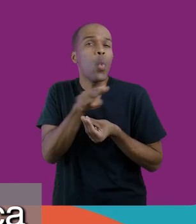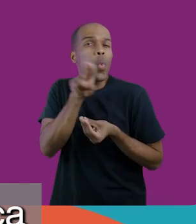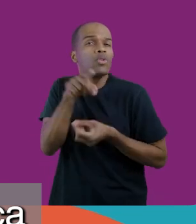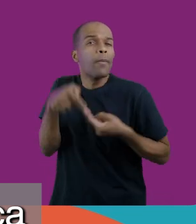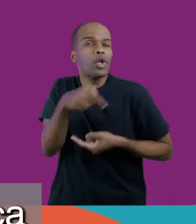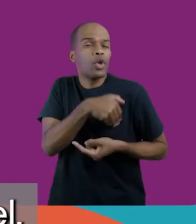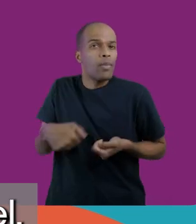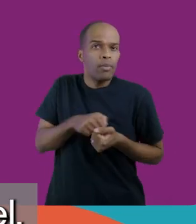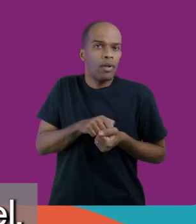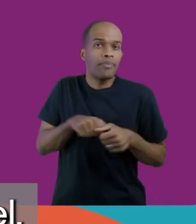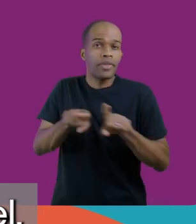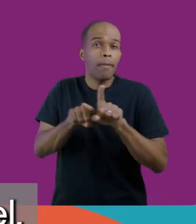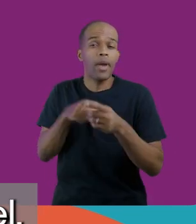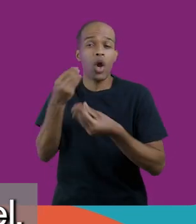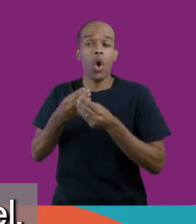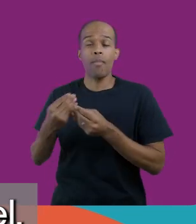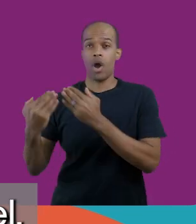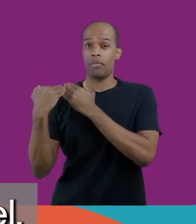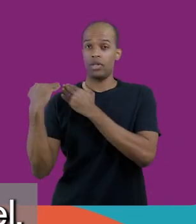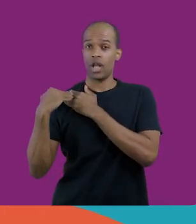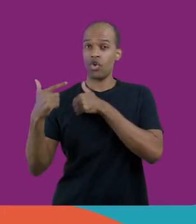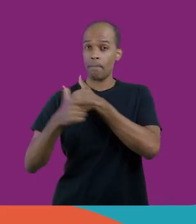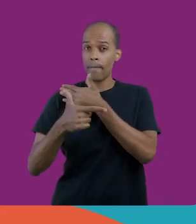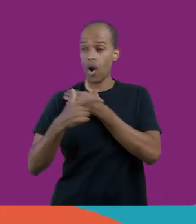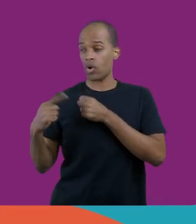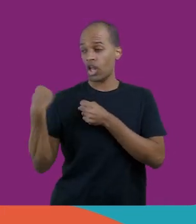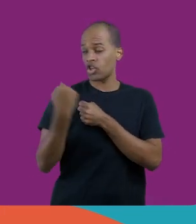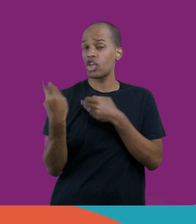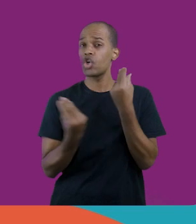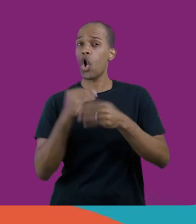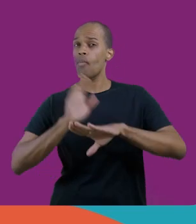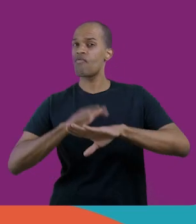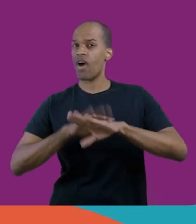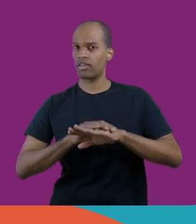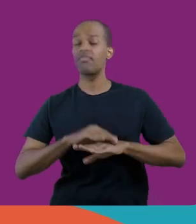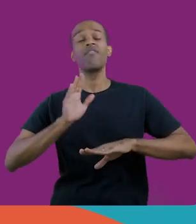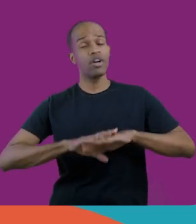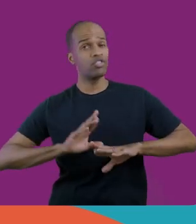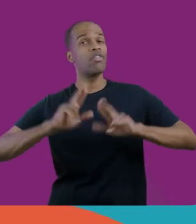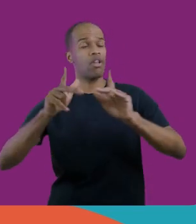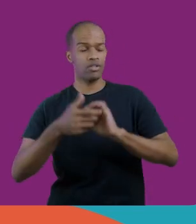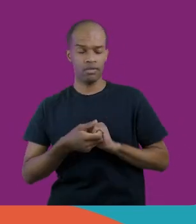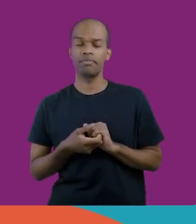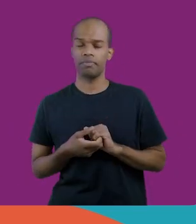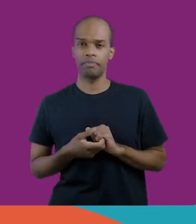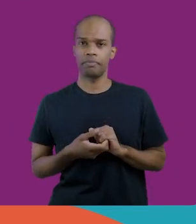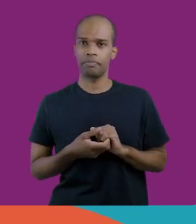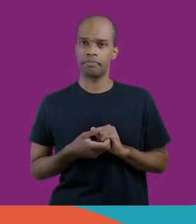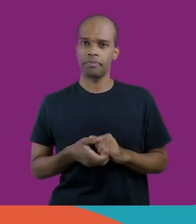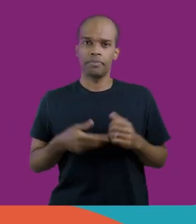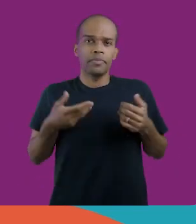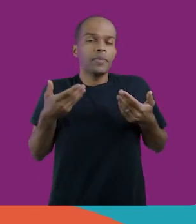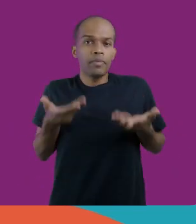política pública e como a gente também faz o nosso papel, ela também faz a diferença na hora da